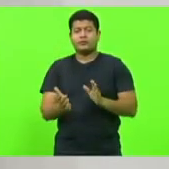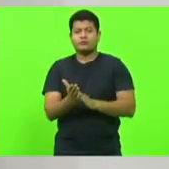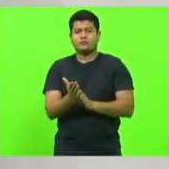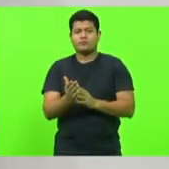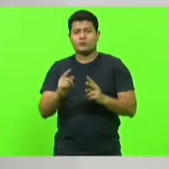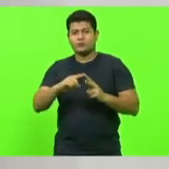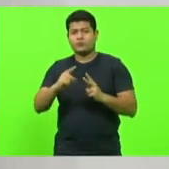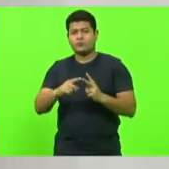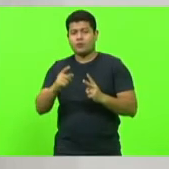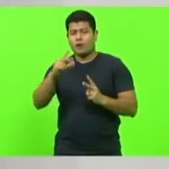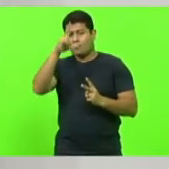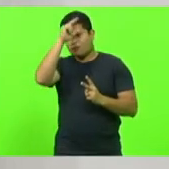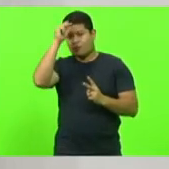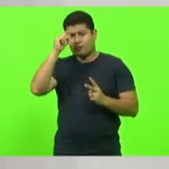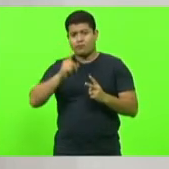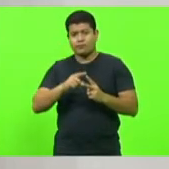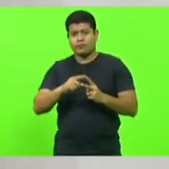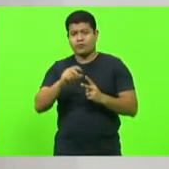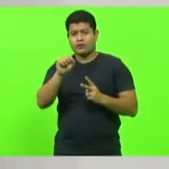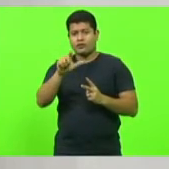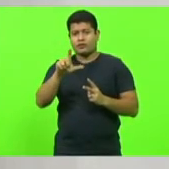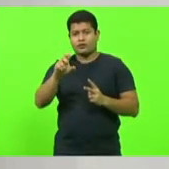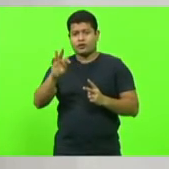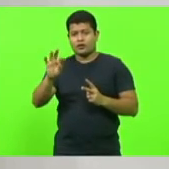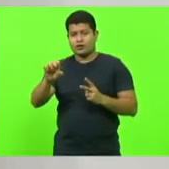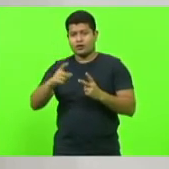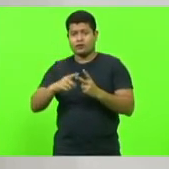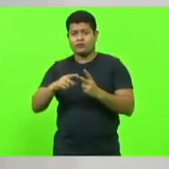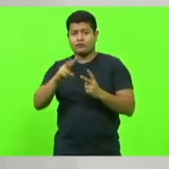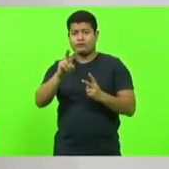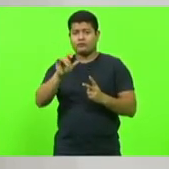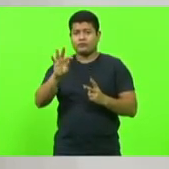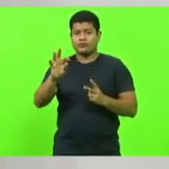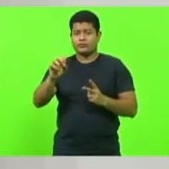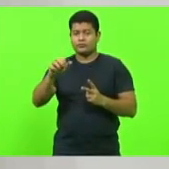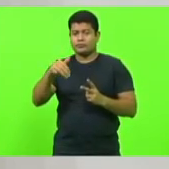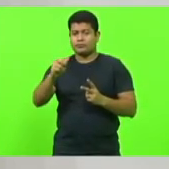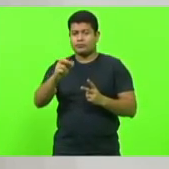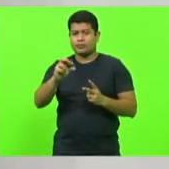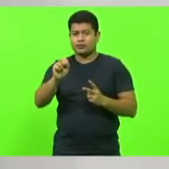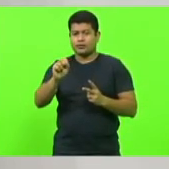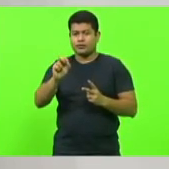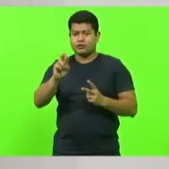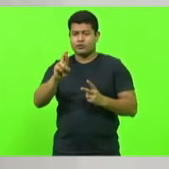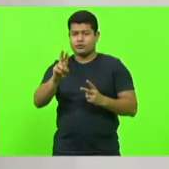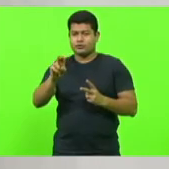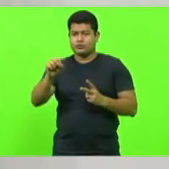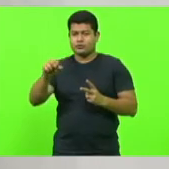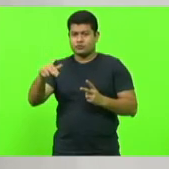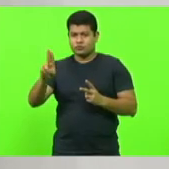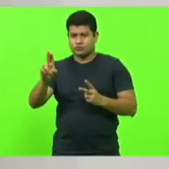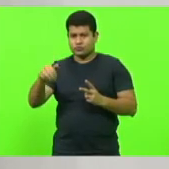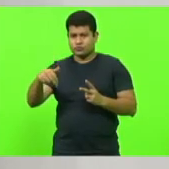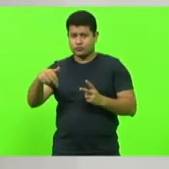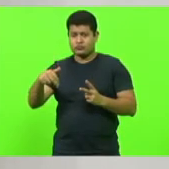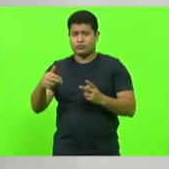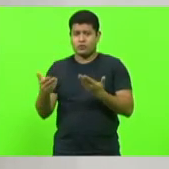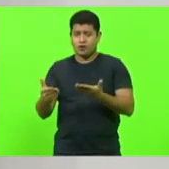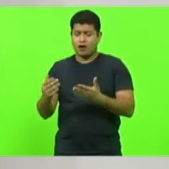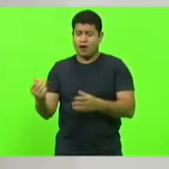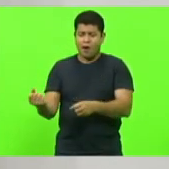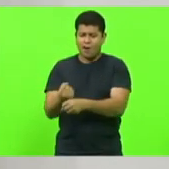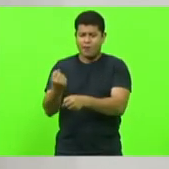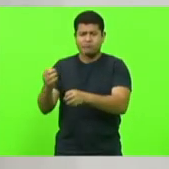prefeita de Salete, prefeito de Vitor Marçum, fizeram o projeto em tempo recorde e agora o